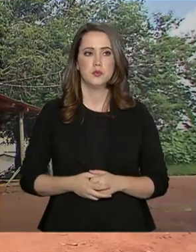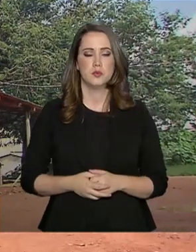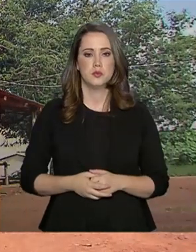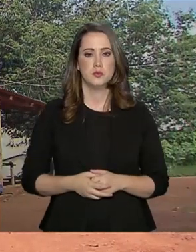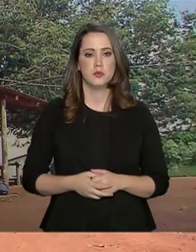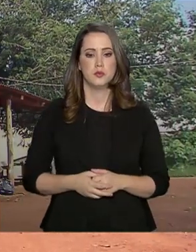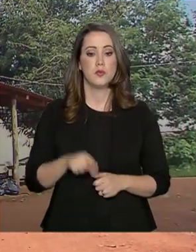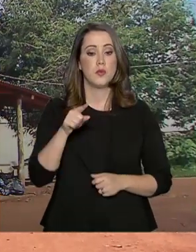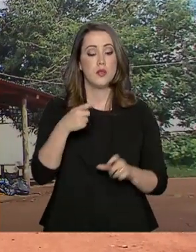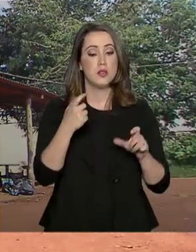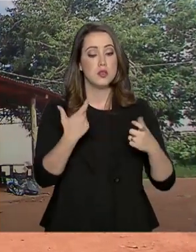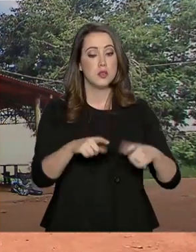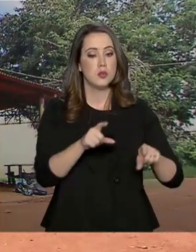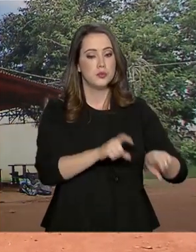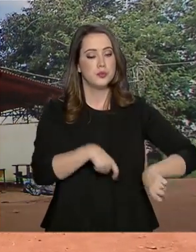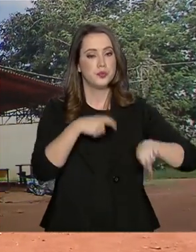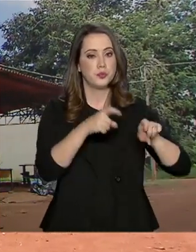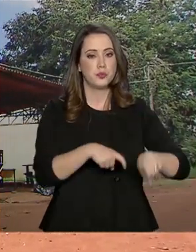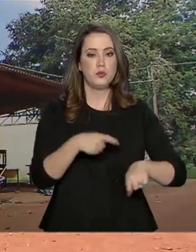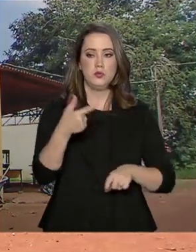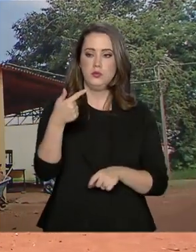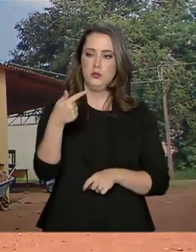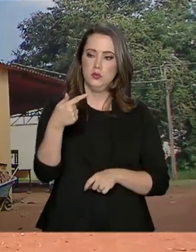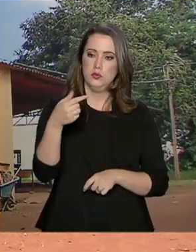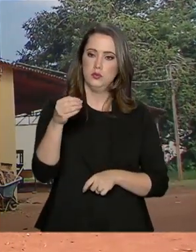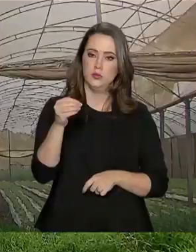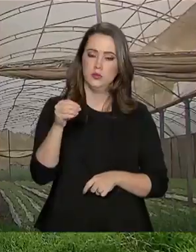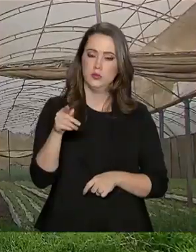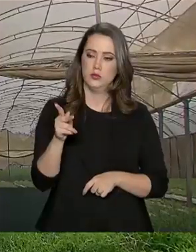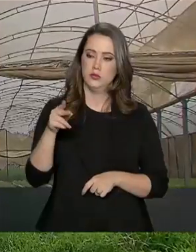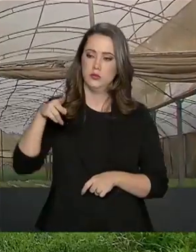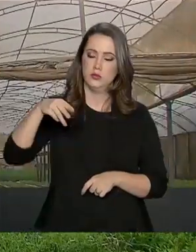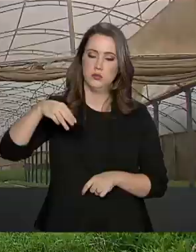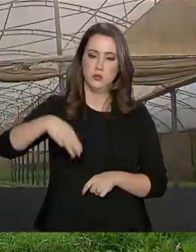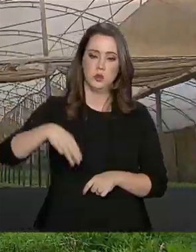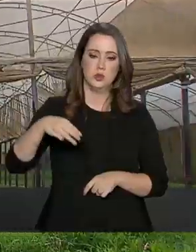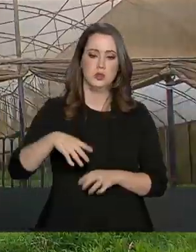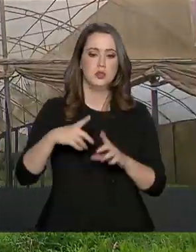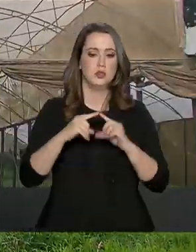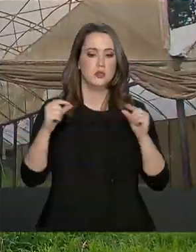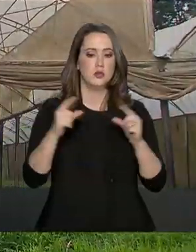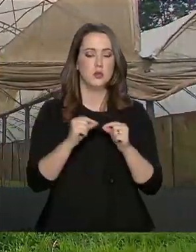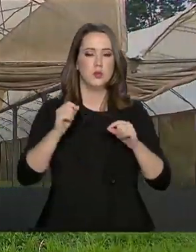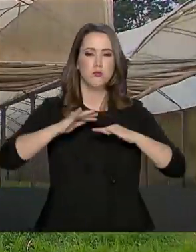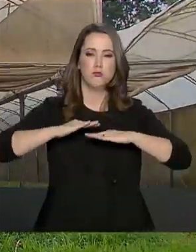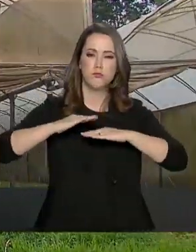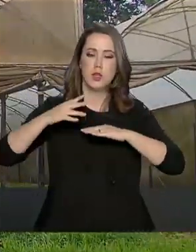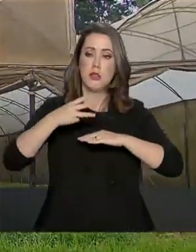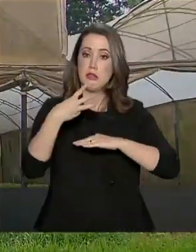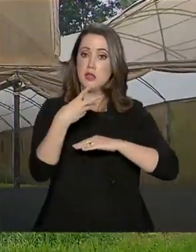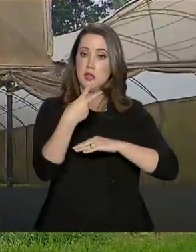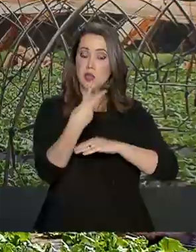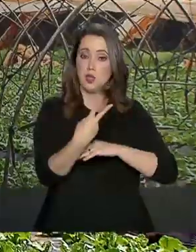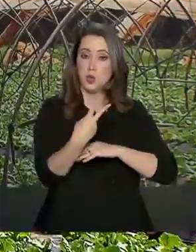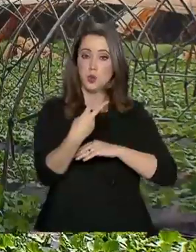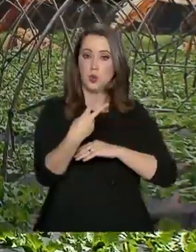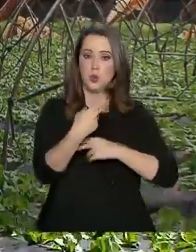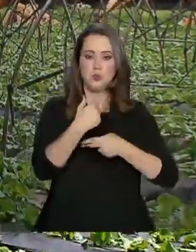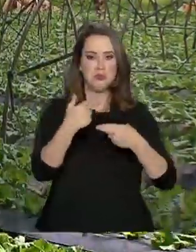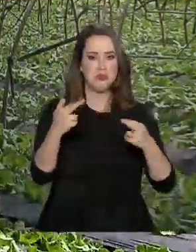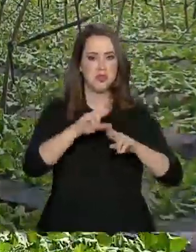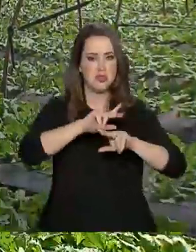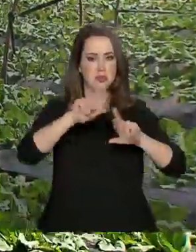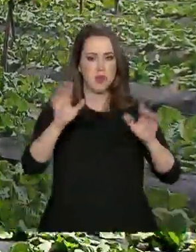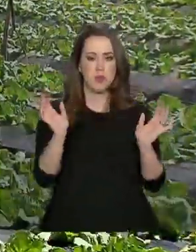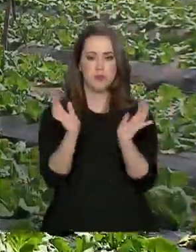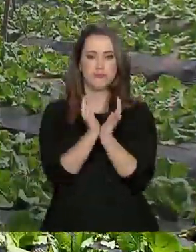Nesta propriedade, a cerca de 70 quilômetros de Brasília, são cultivados 32 tipos de hortaliças numa área